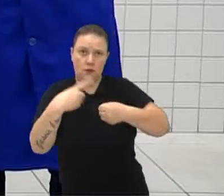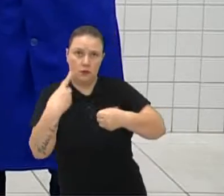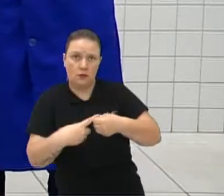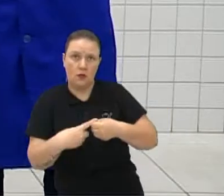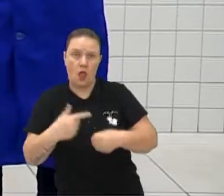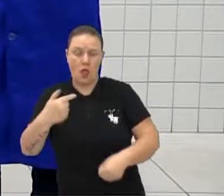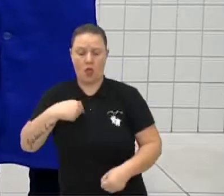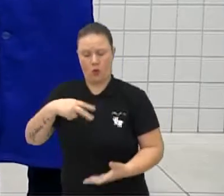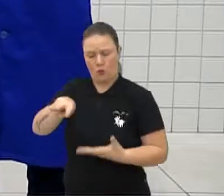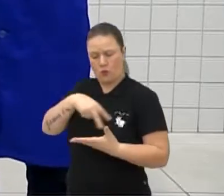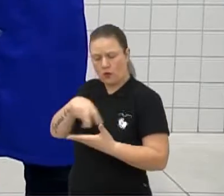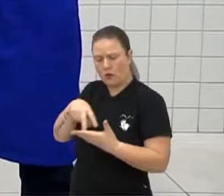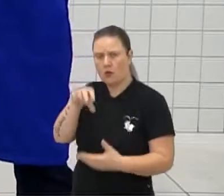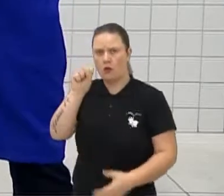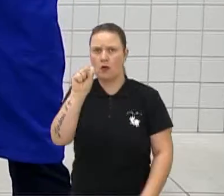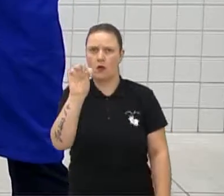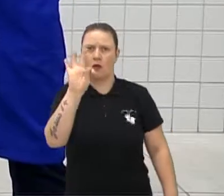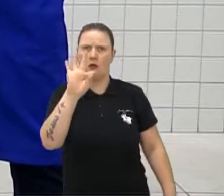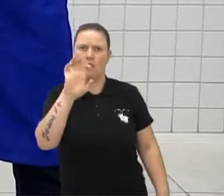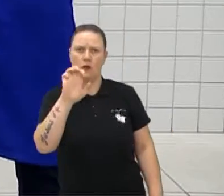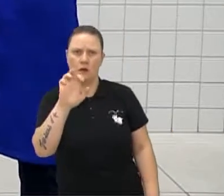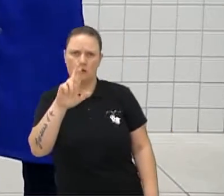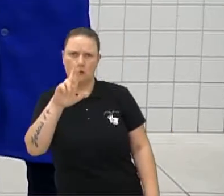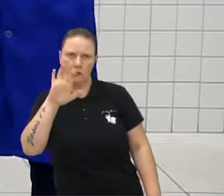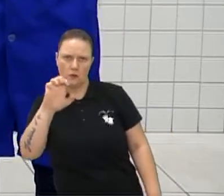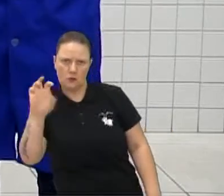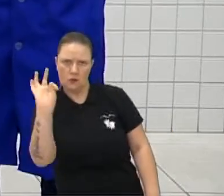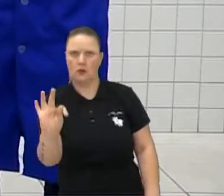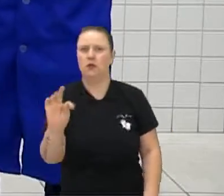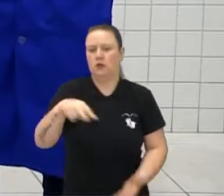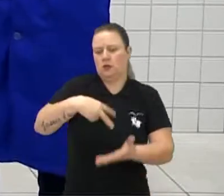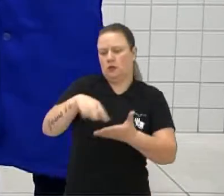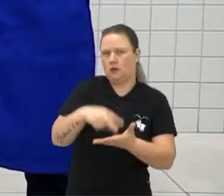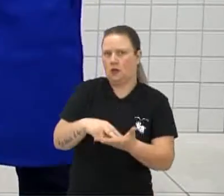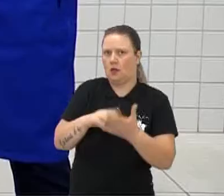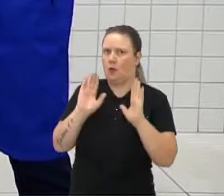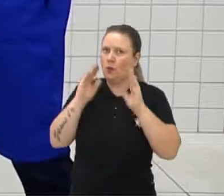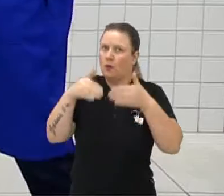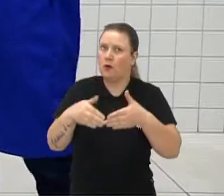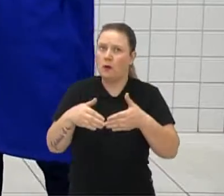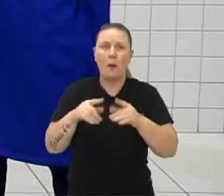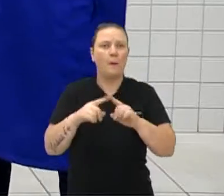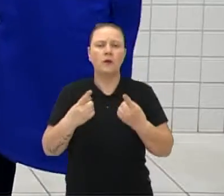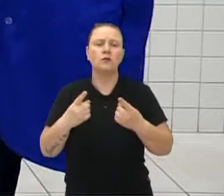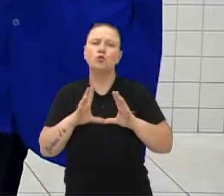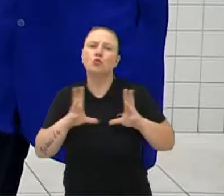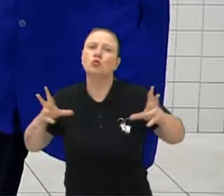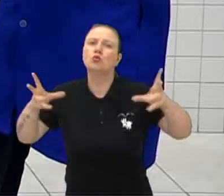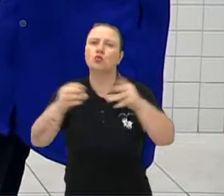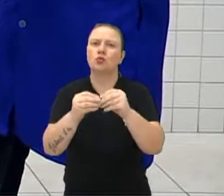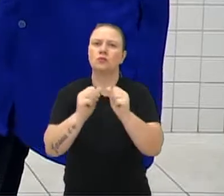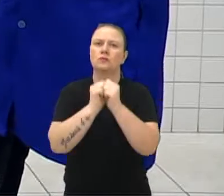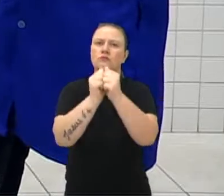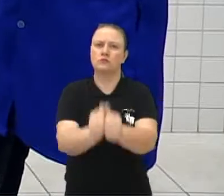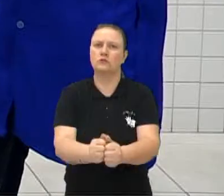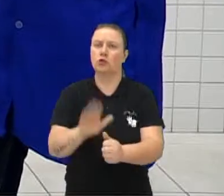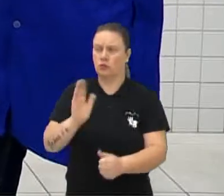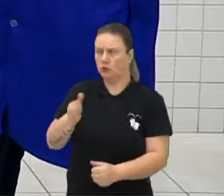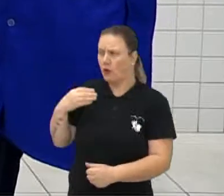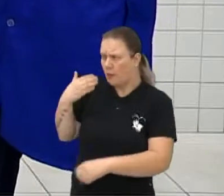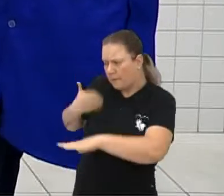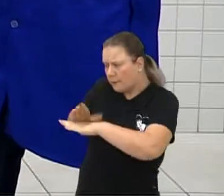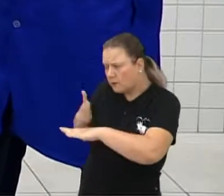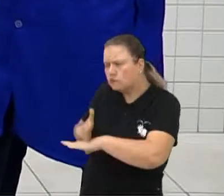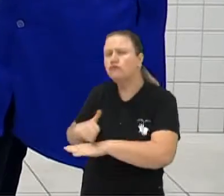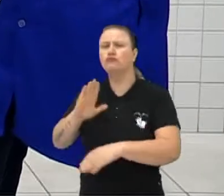street dance, você não está dançando um ritmo específico, mas você está fazendo dança urbana. Já fez street dance, Mariana? Já,